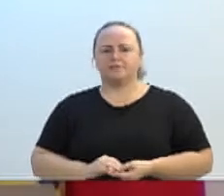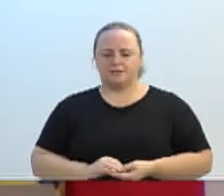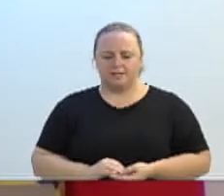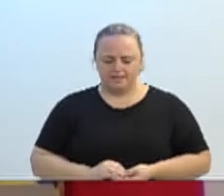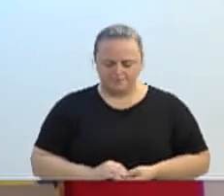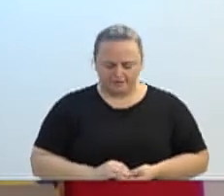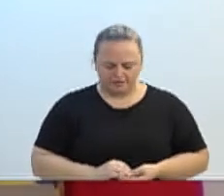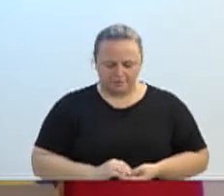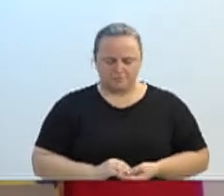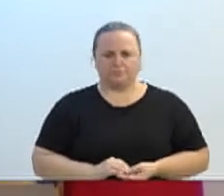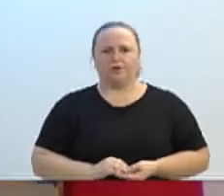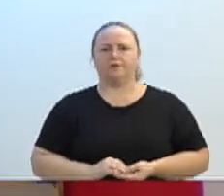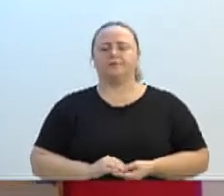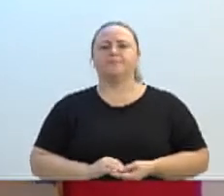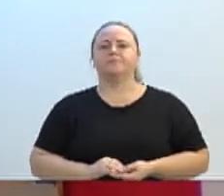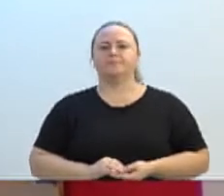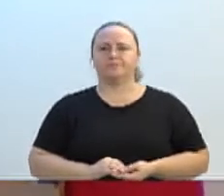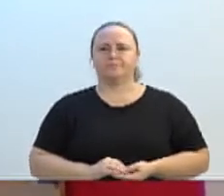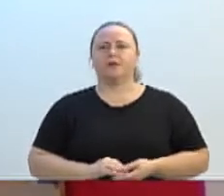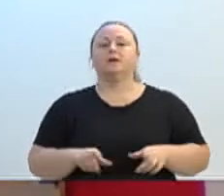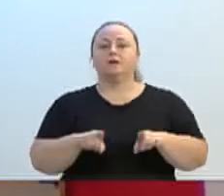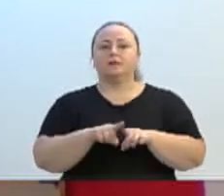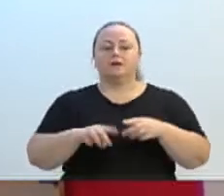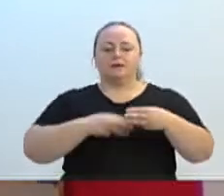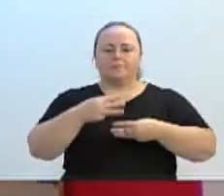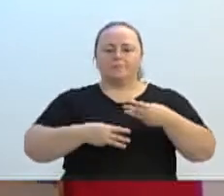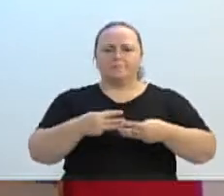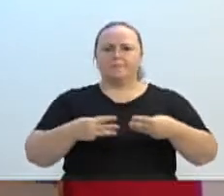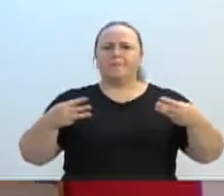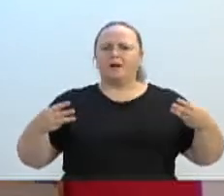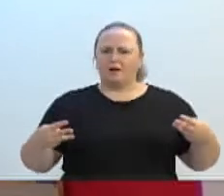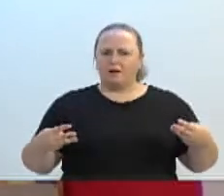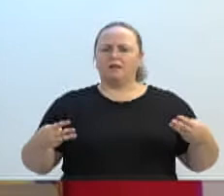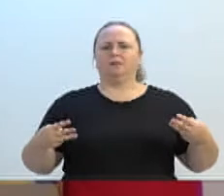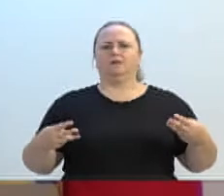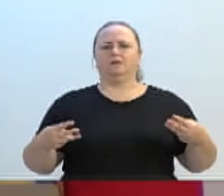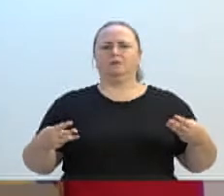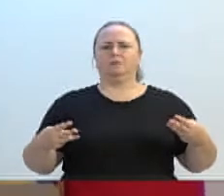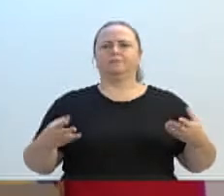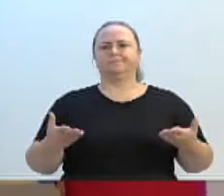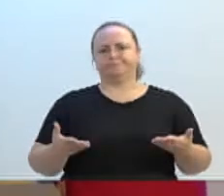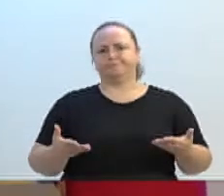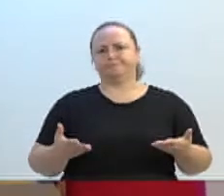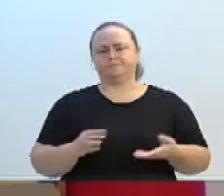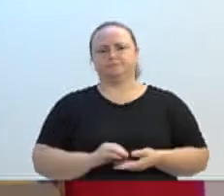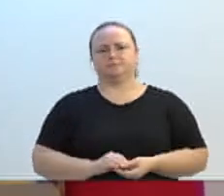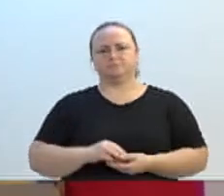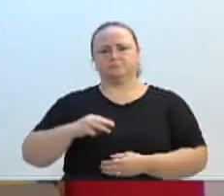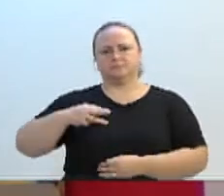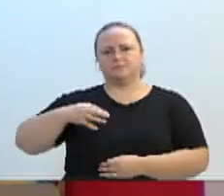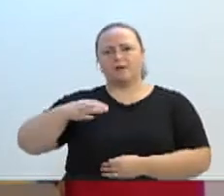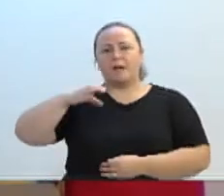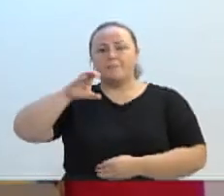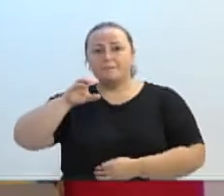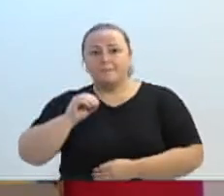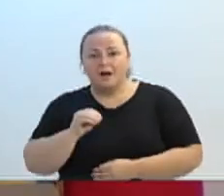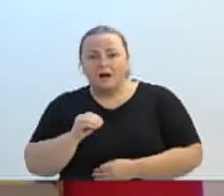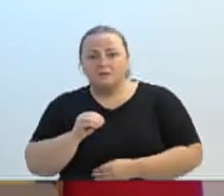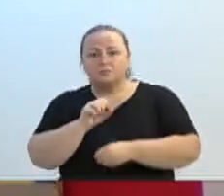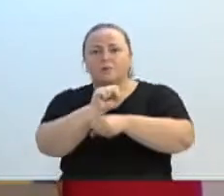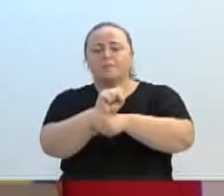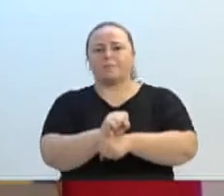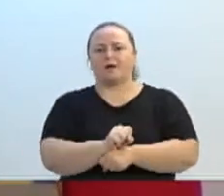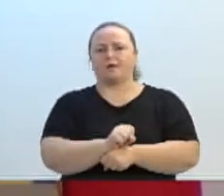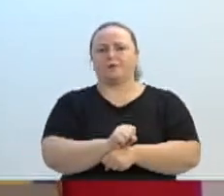E outros itens, como o macarrão, também acabaram desperdiçados. A rede suspendeu as aulas presenciais em março. Portanto, eu acho que a